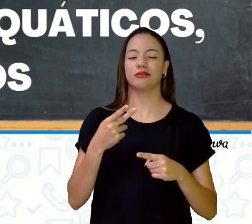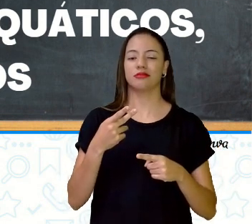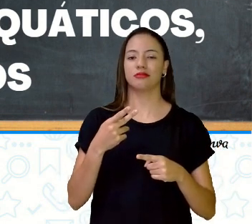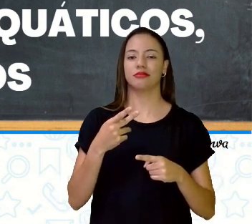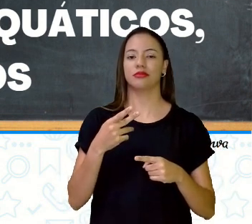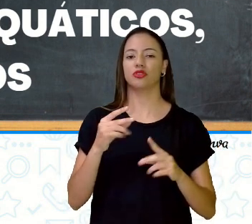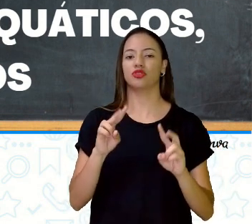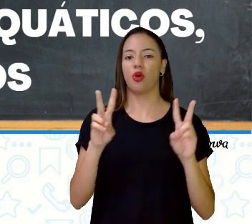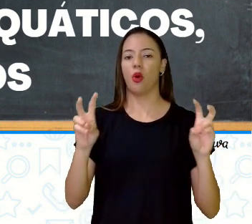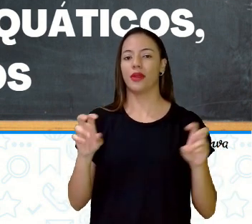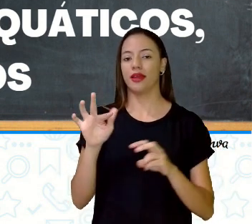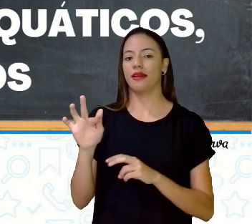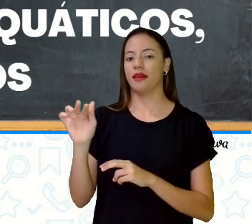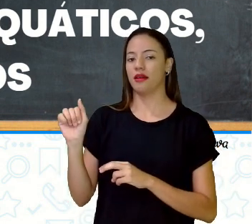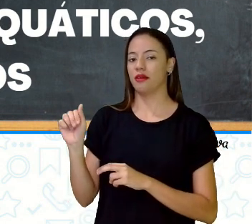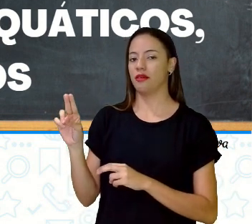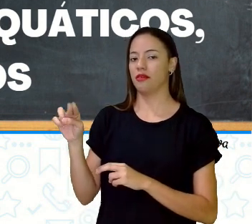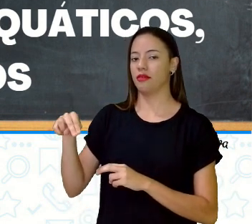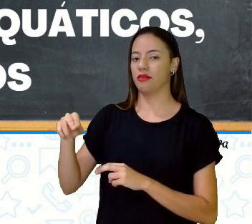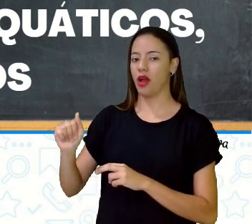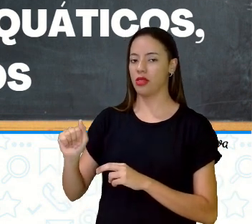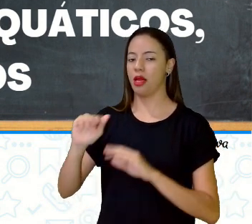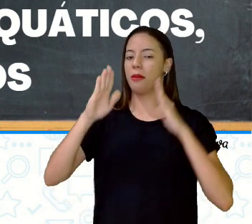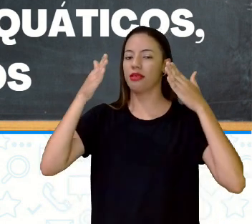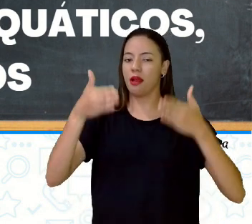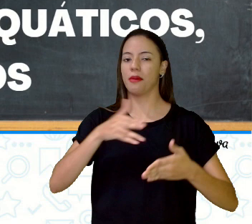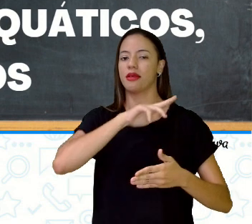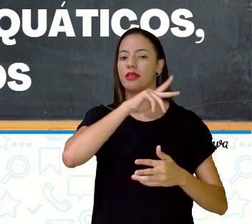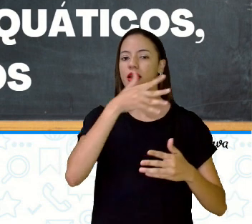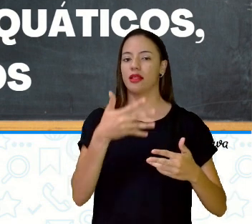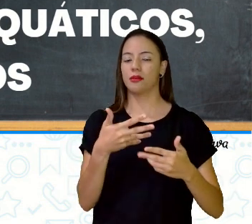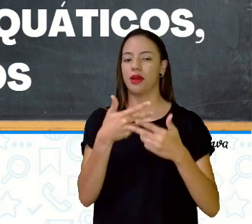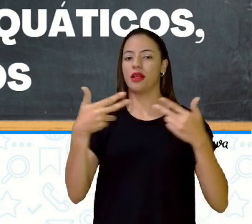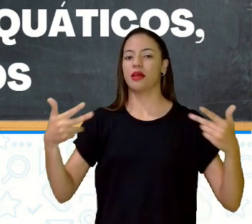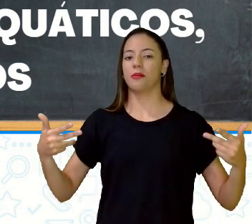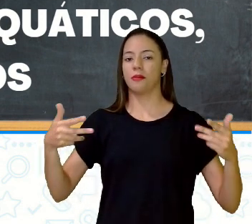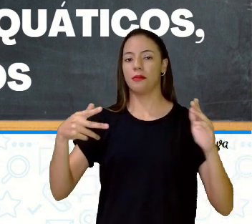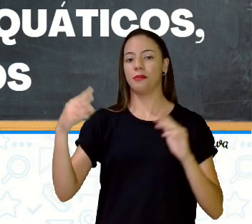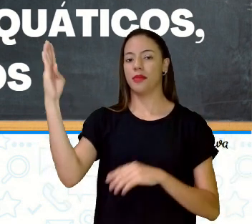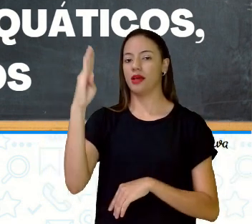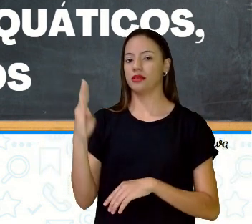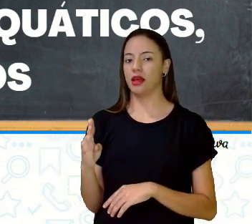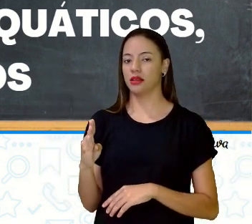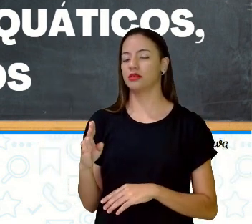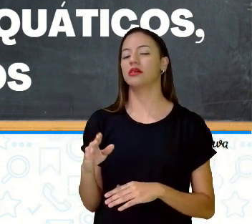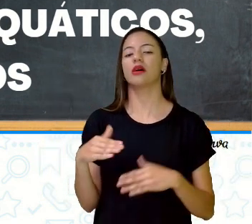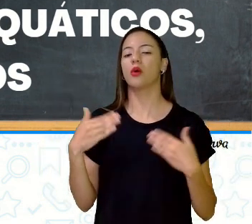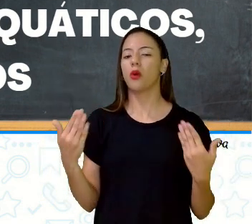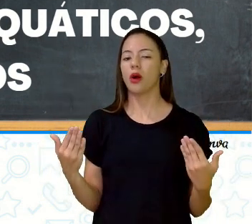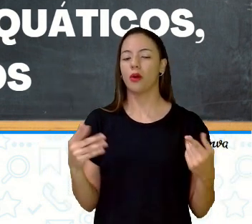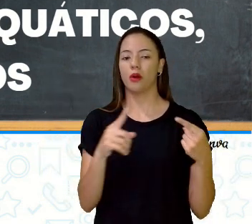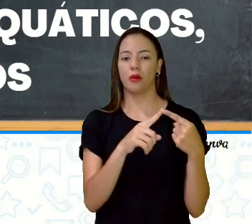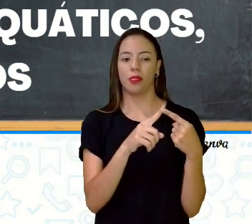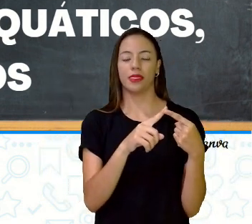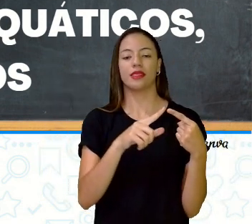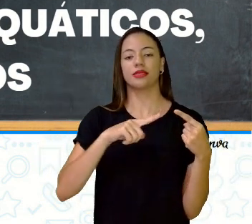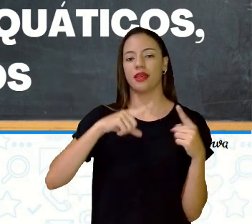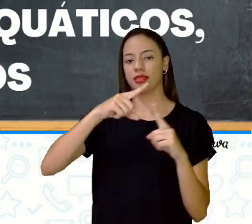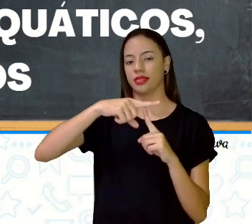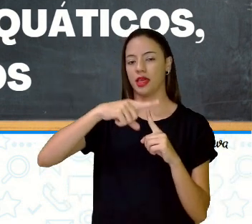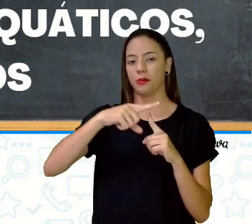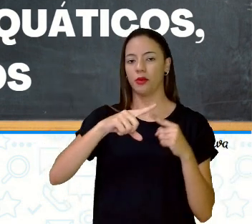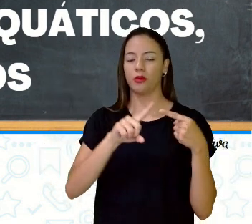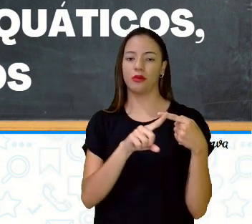né? Sobre a questão dos animais brasileiros, principalmente, eles podem ser classificados em vertebrados,